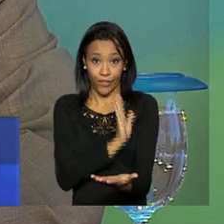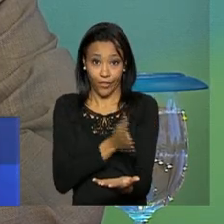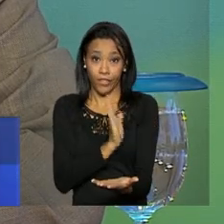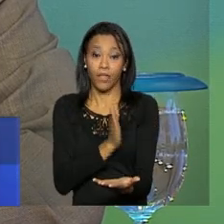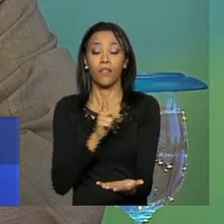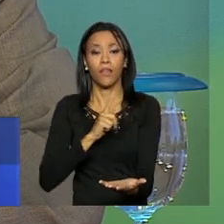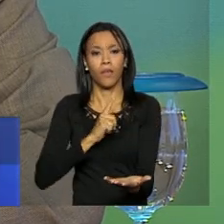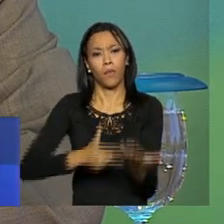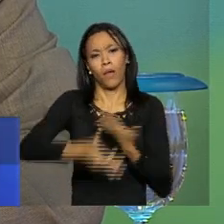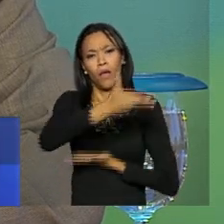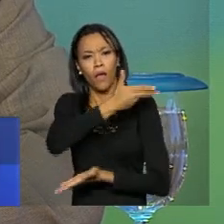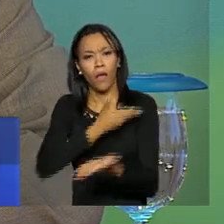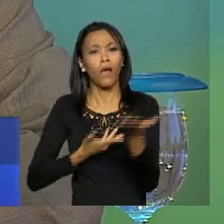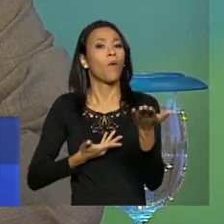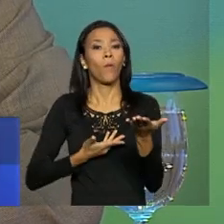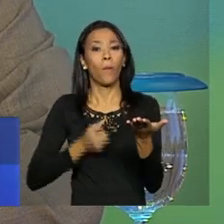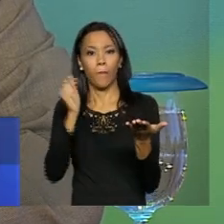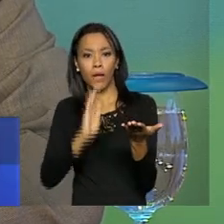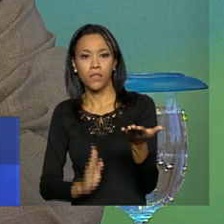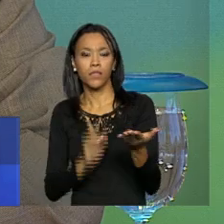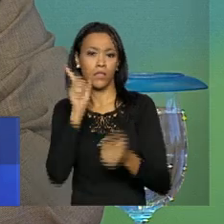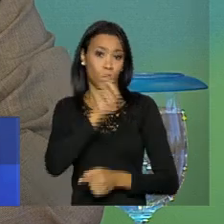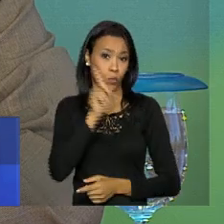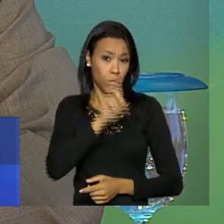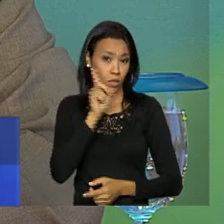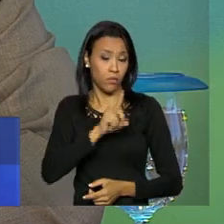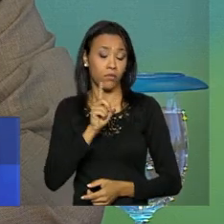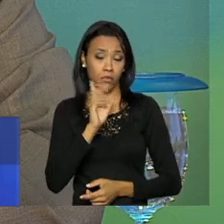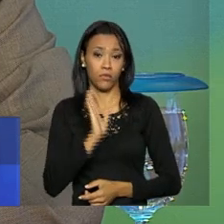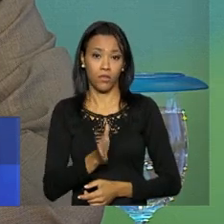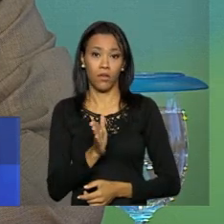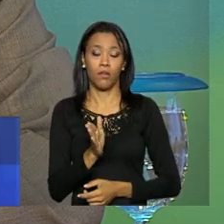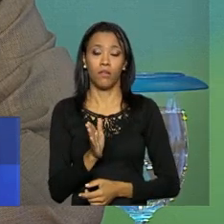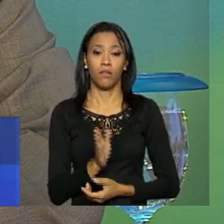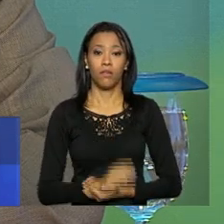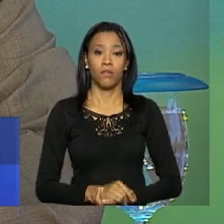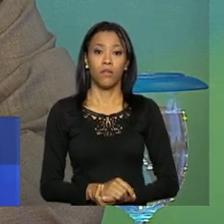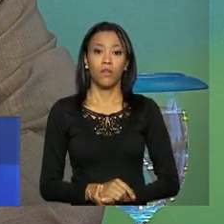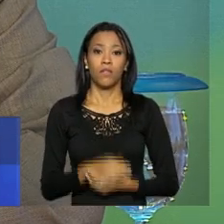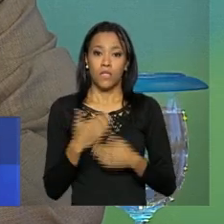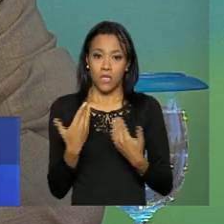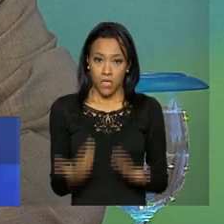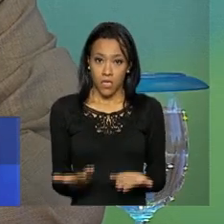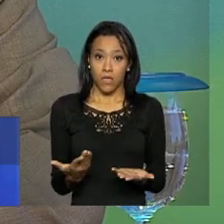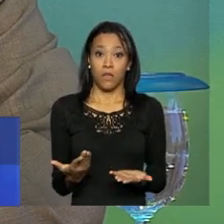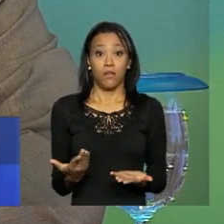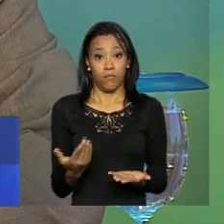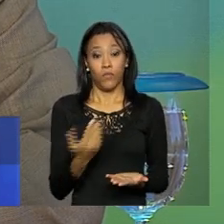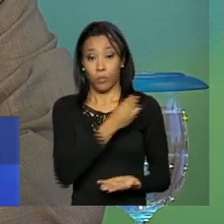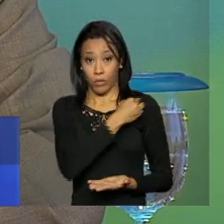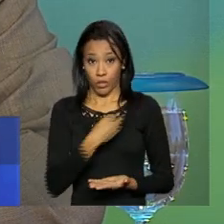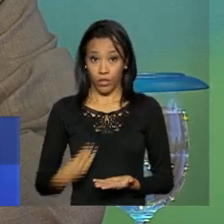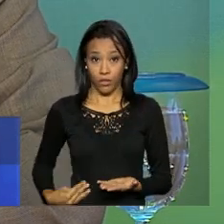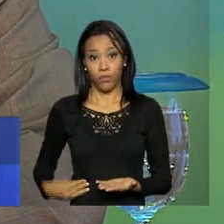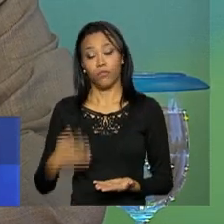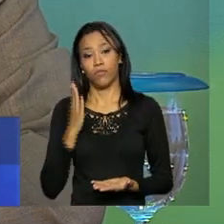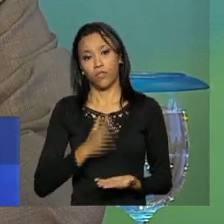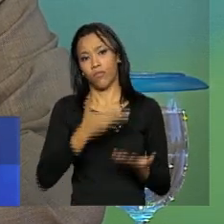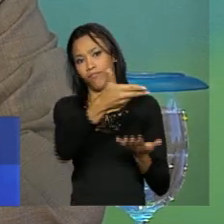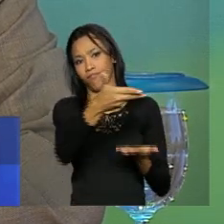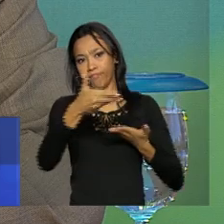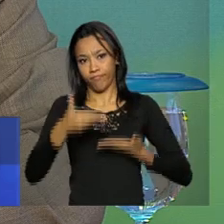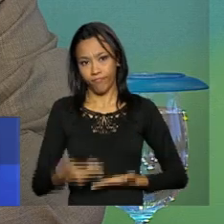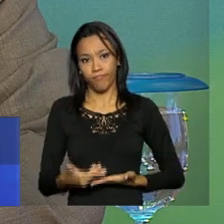estabelecida entre o Brasil e os Estados Unidos. O ministro da Saúde deve estar recebendo uma equipe